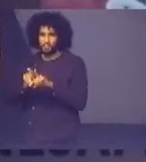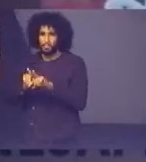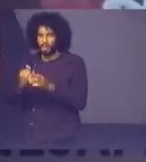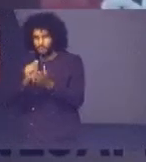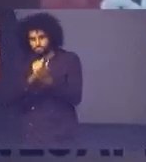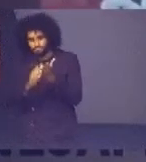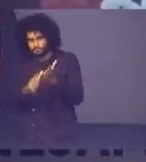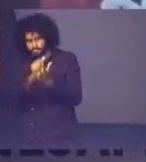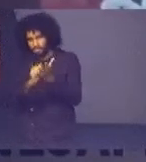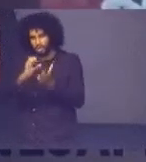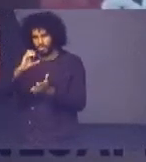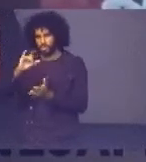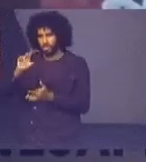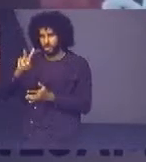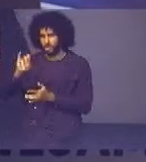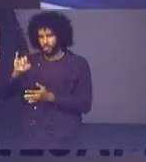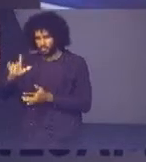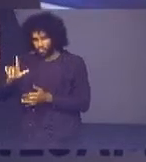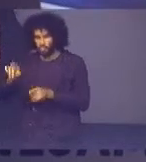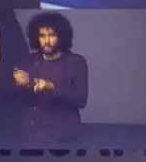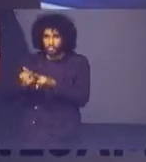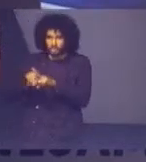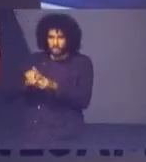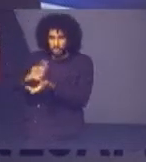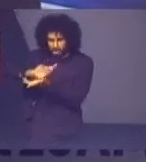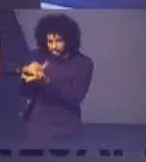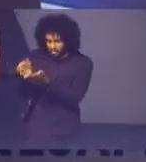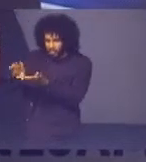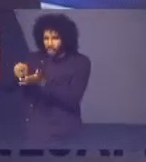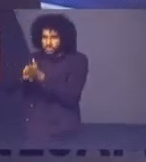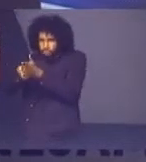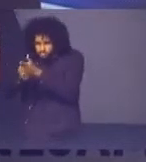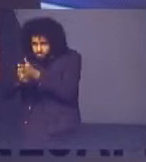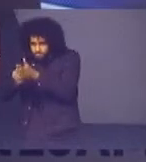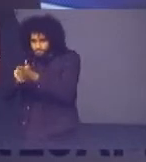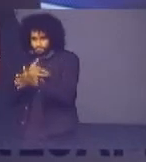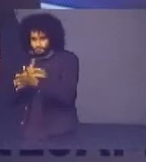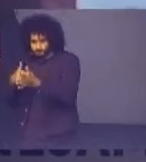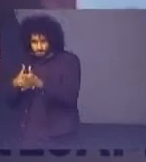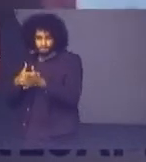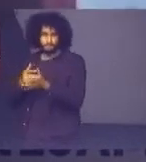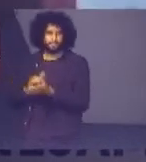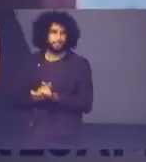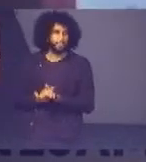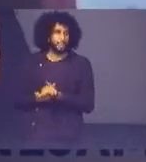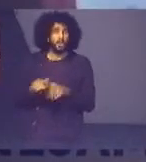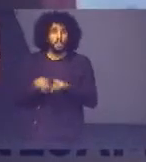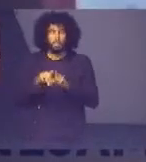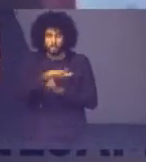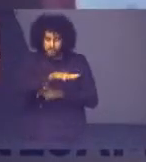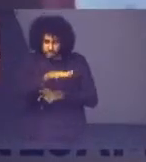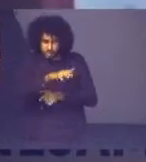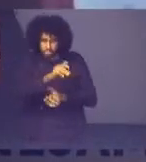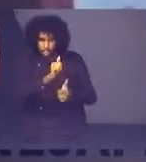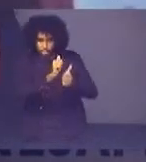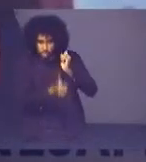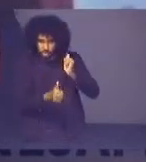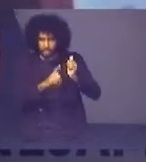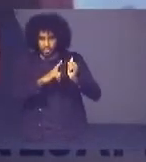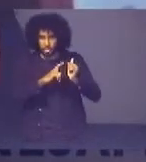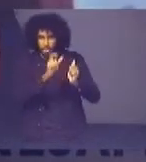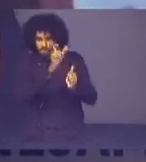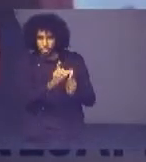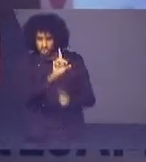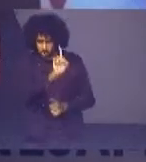civil, interdição judicial, perícias médicas, entre outros. No Complexo Esportivo da Unipar, acadêmicos de